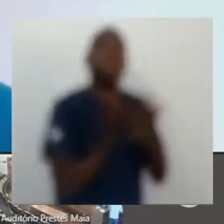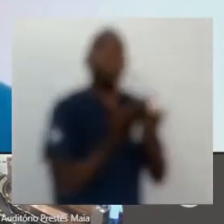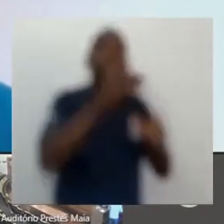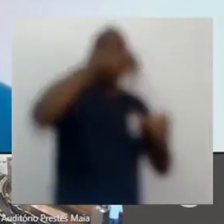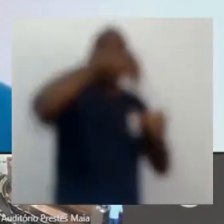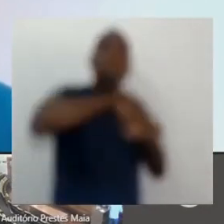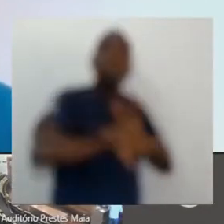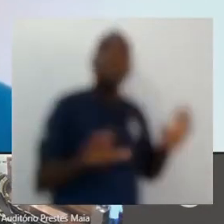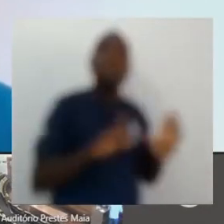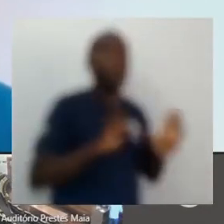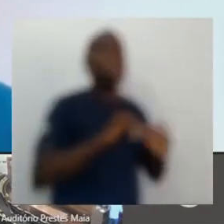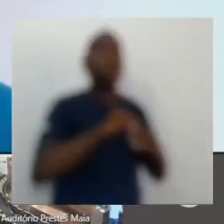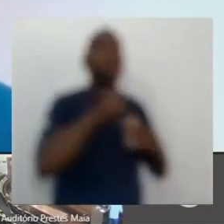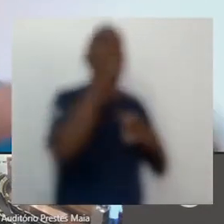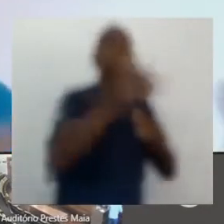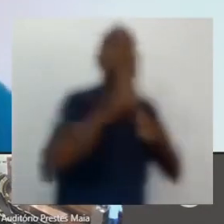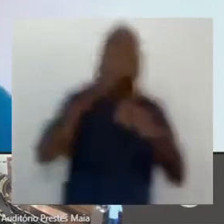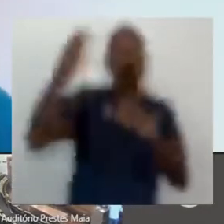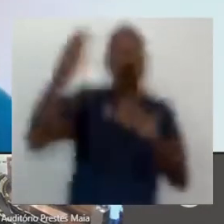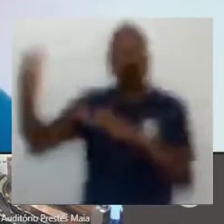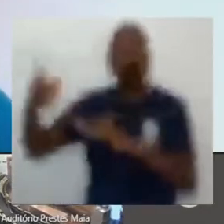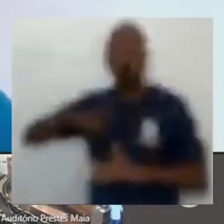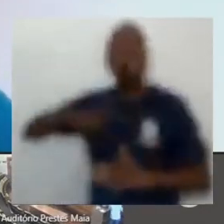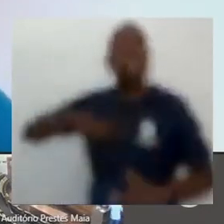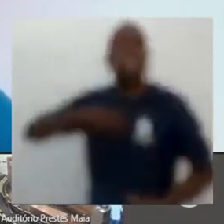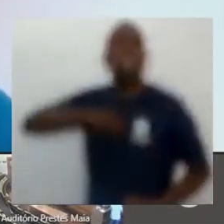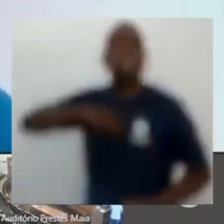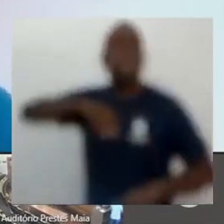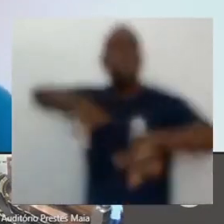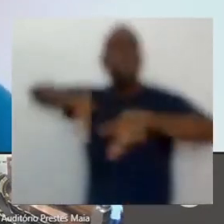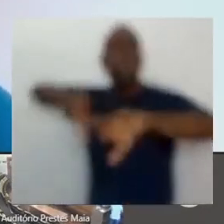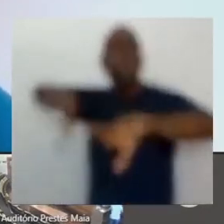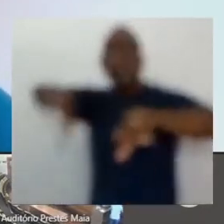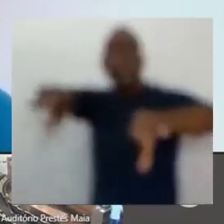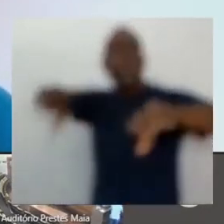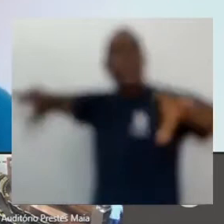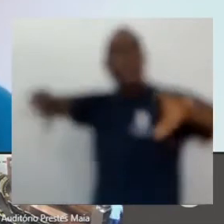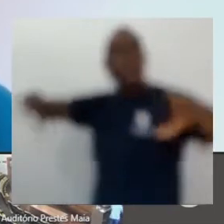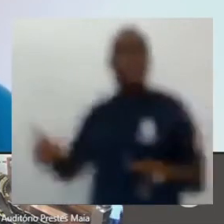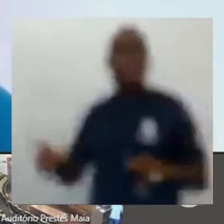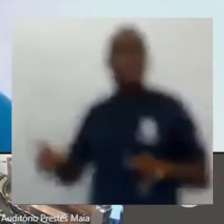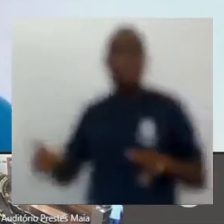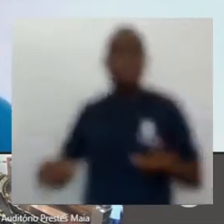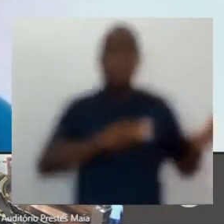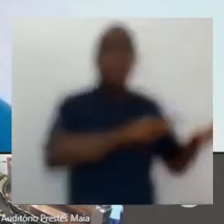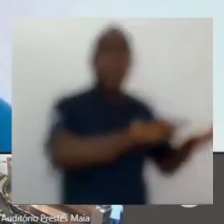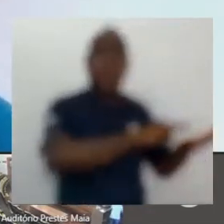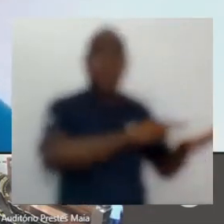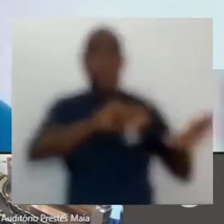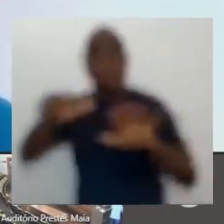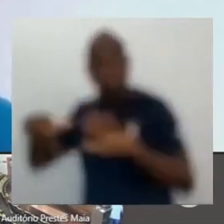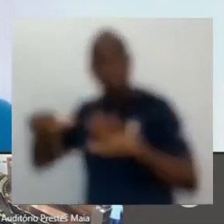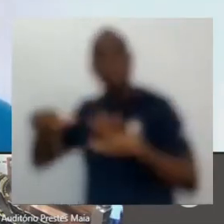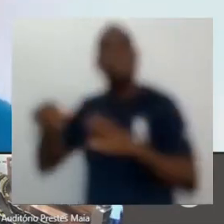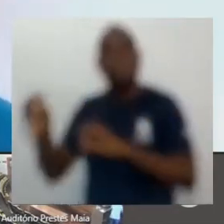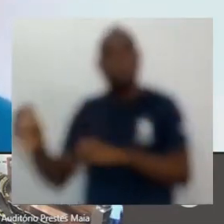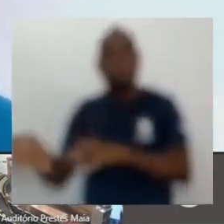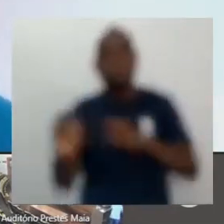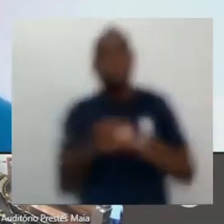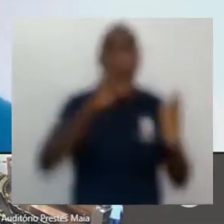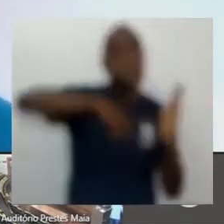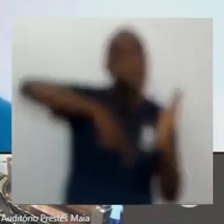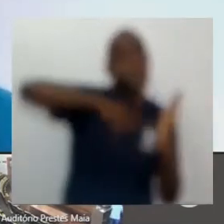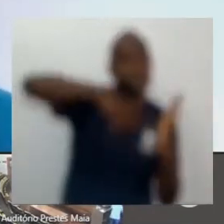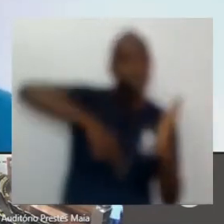passa por vários formatos, por vários estratos. A semana, ela só potencializa ainda mais